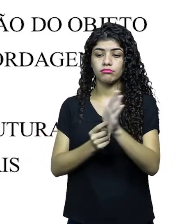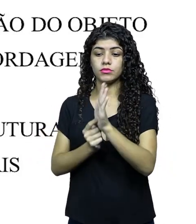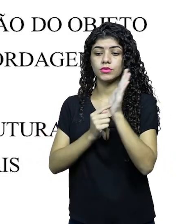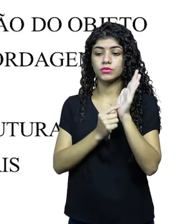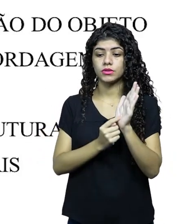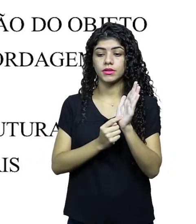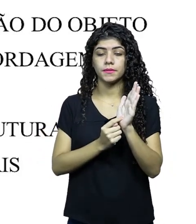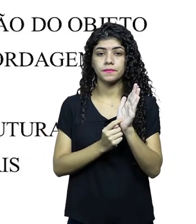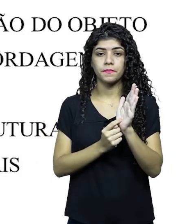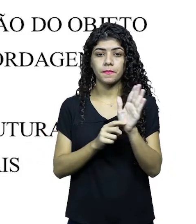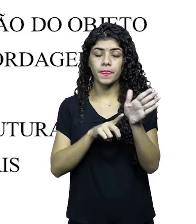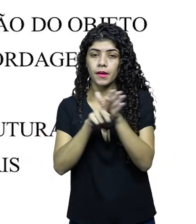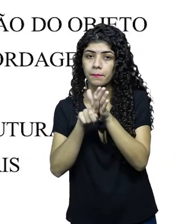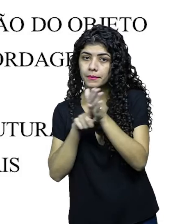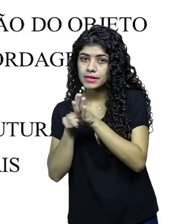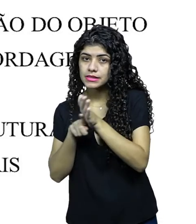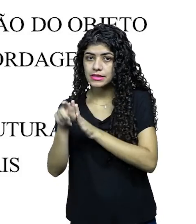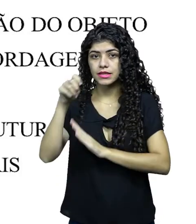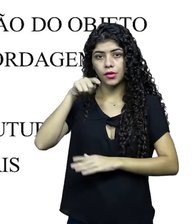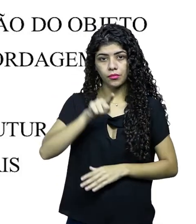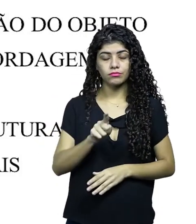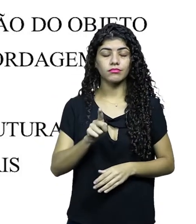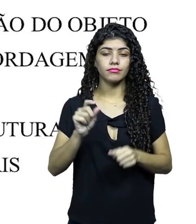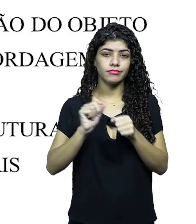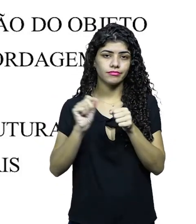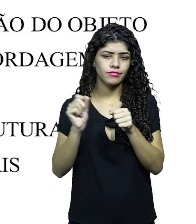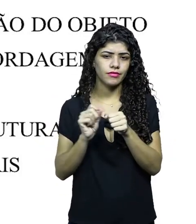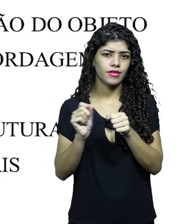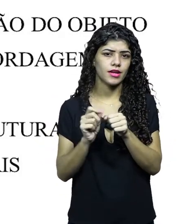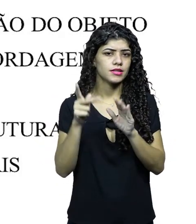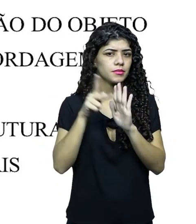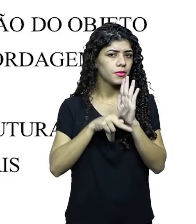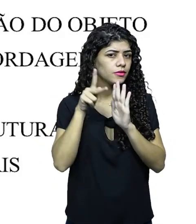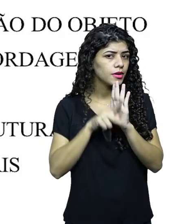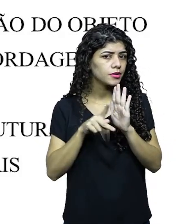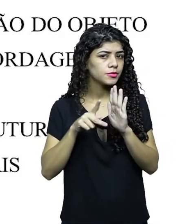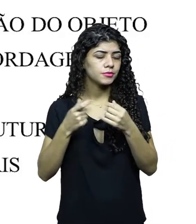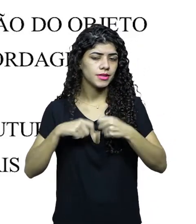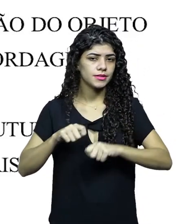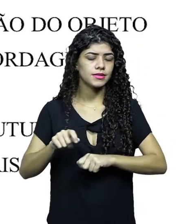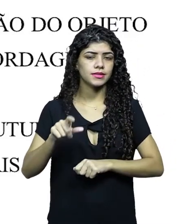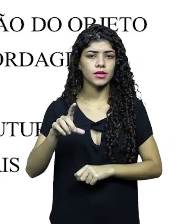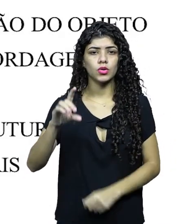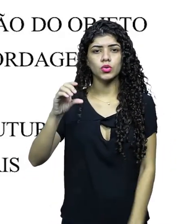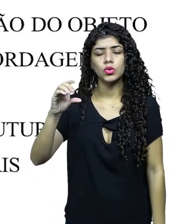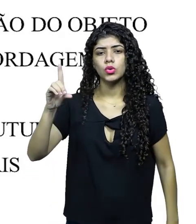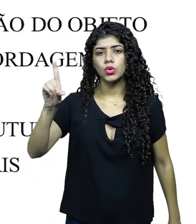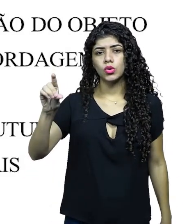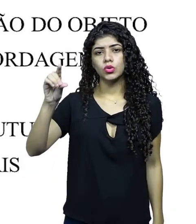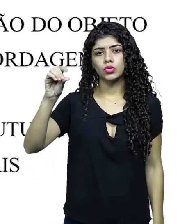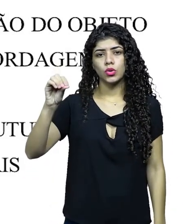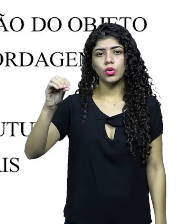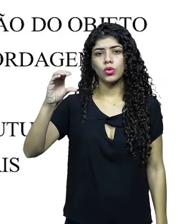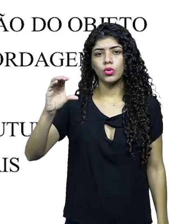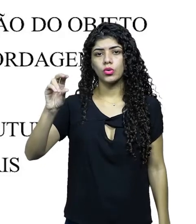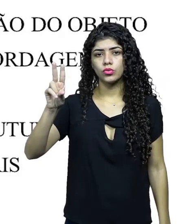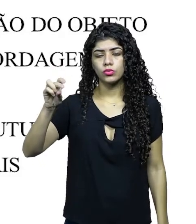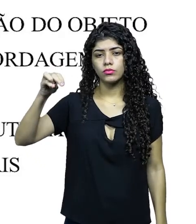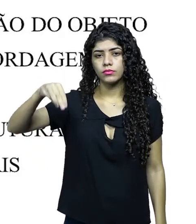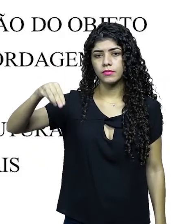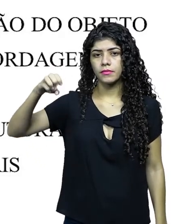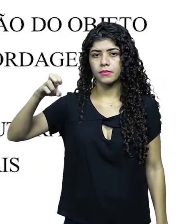cinco, você vai mostrar a pesquisa que você fez para fazer esse projeto. O